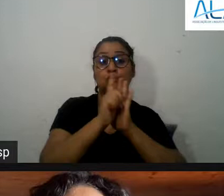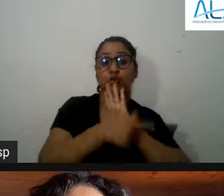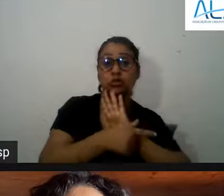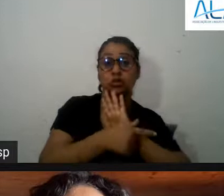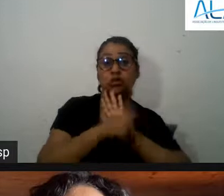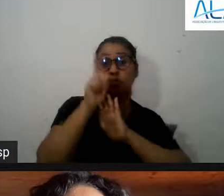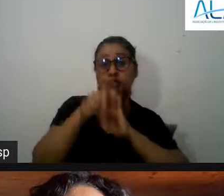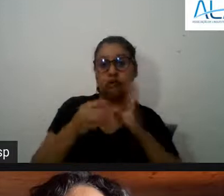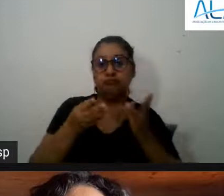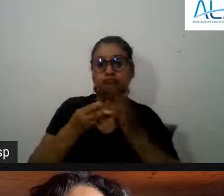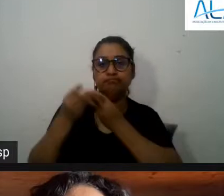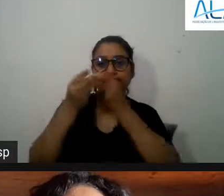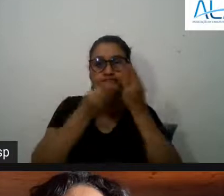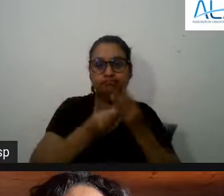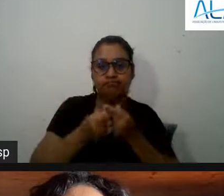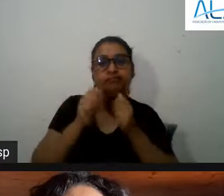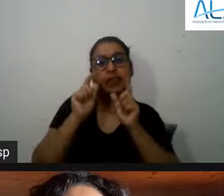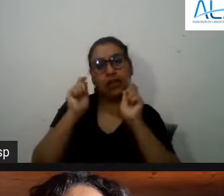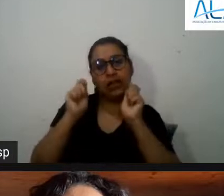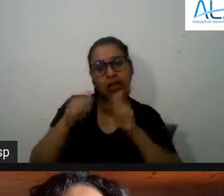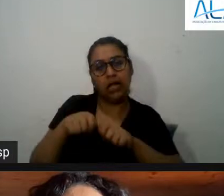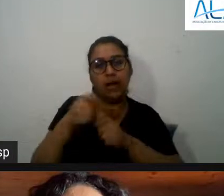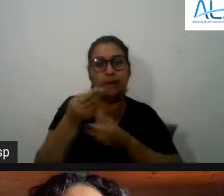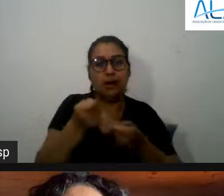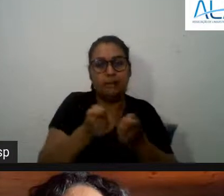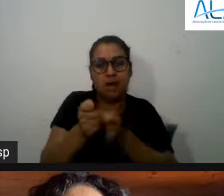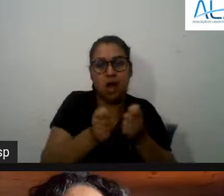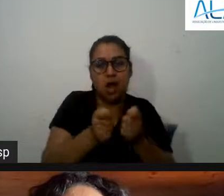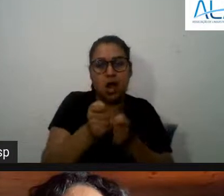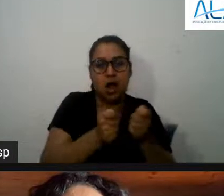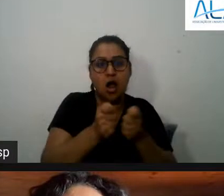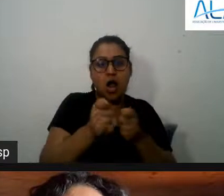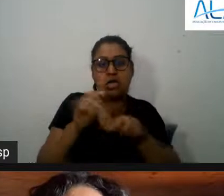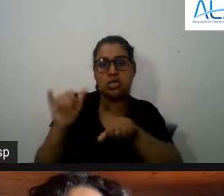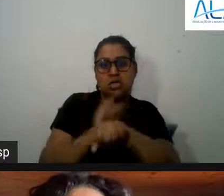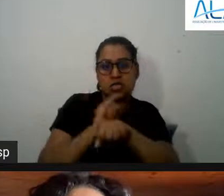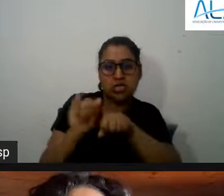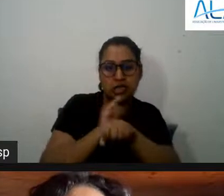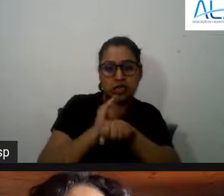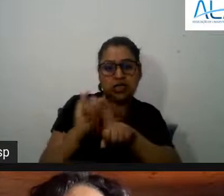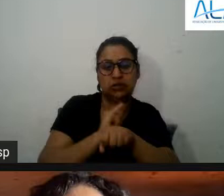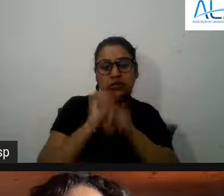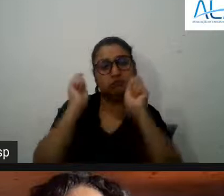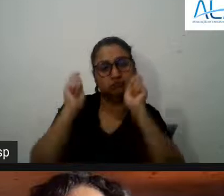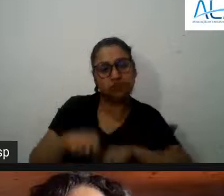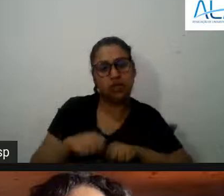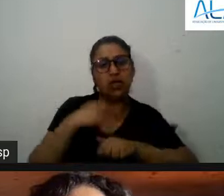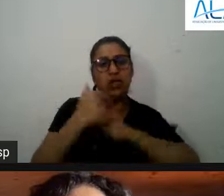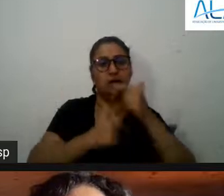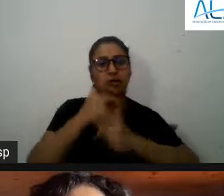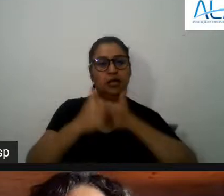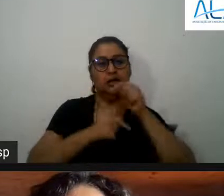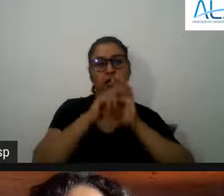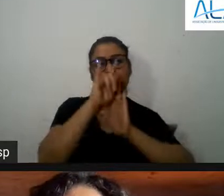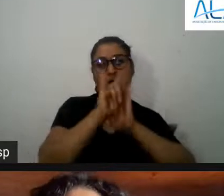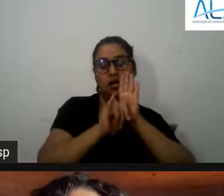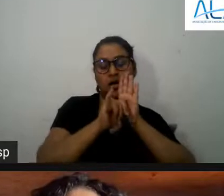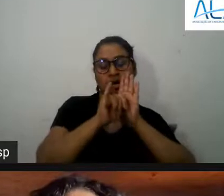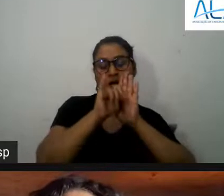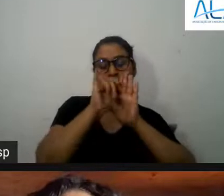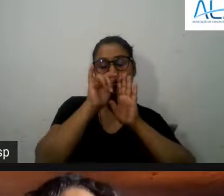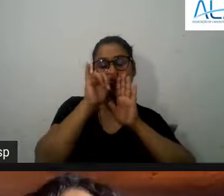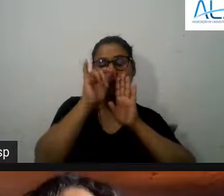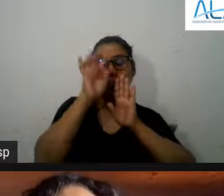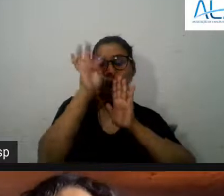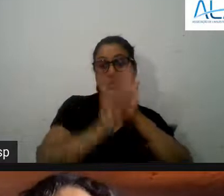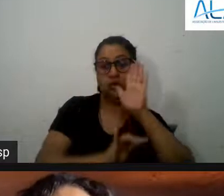maleáveis então isto o que eu quero dizer é que trabalhar com textos que não tenham uma identidade genológica